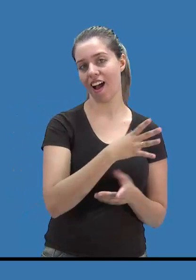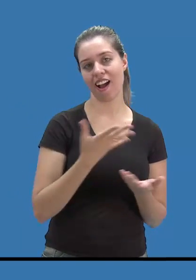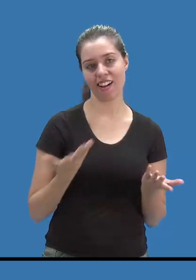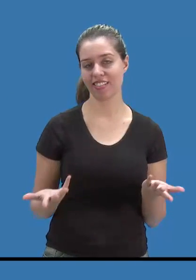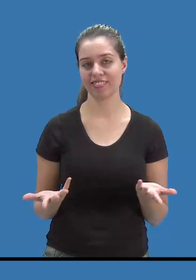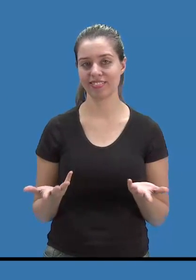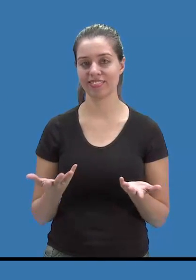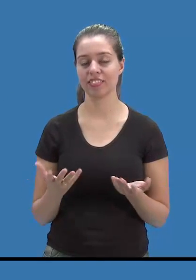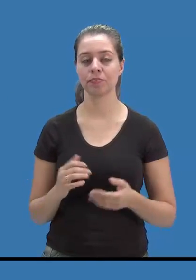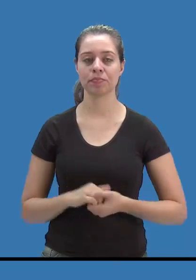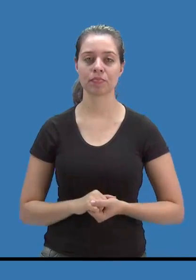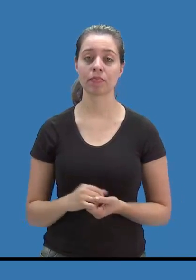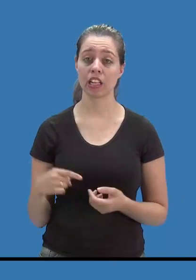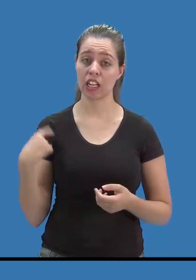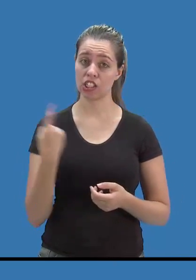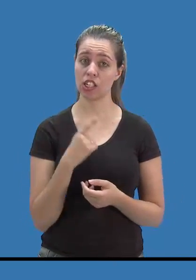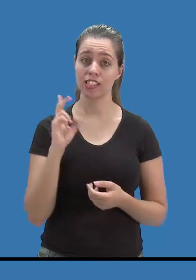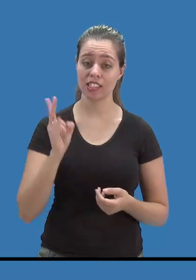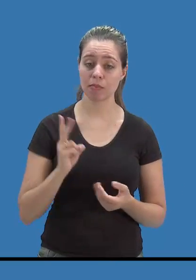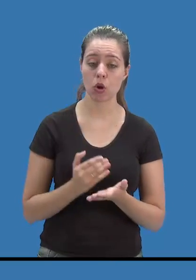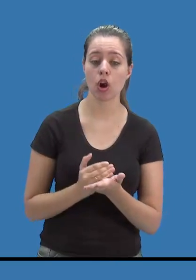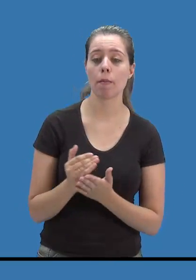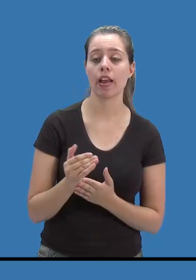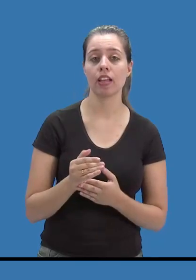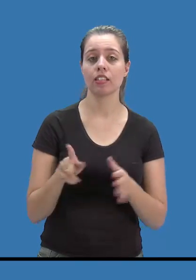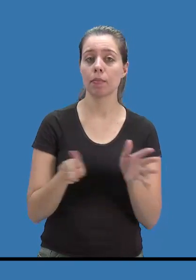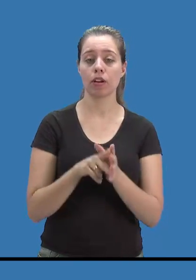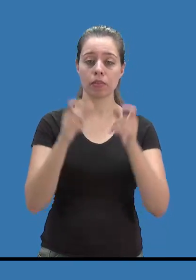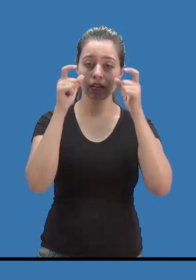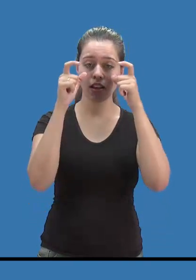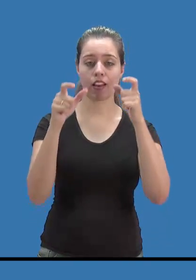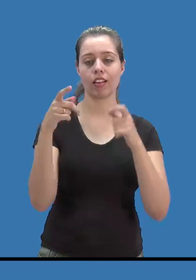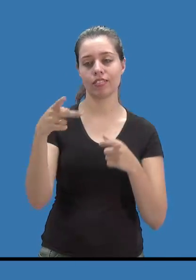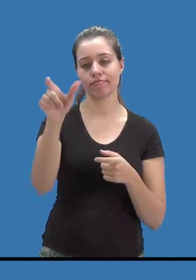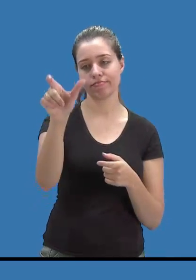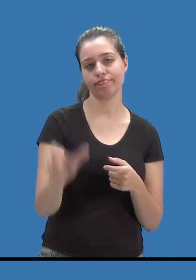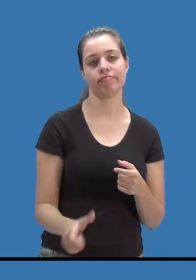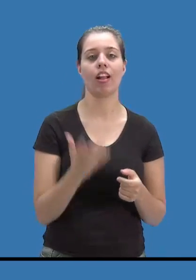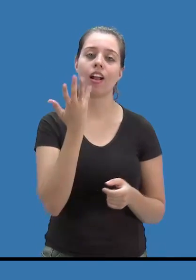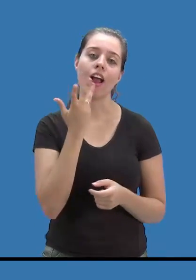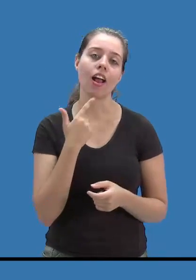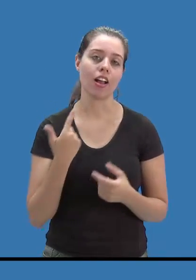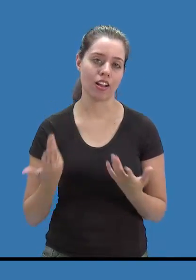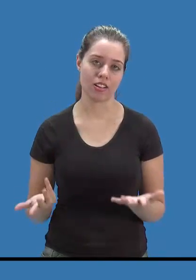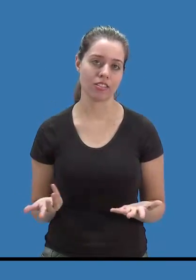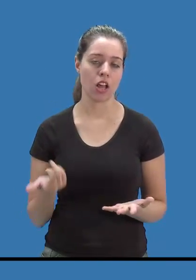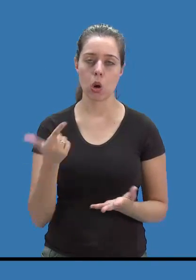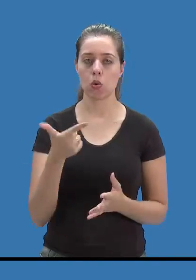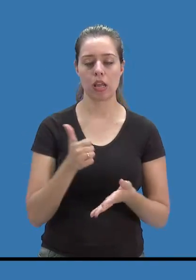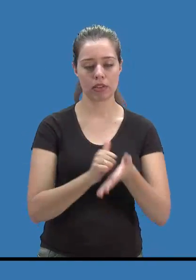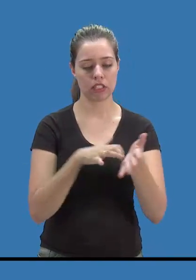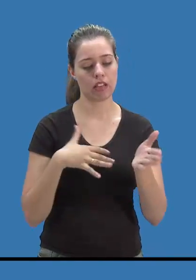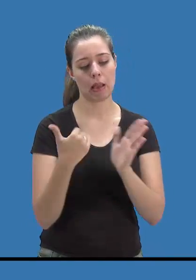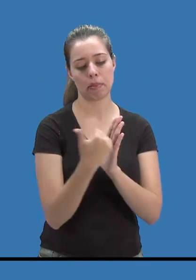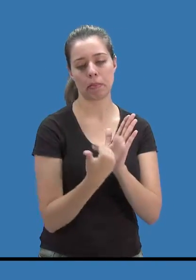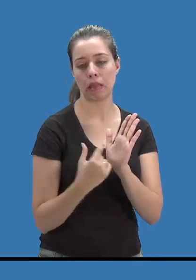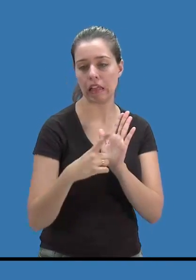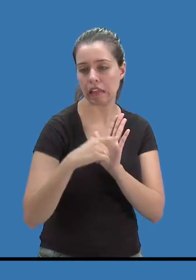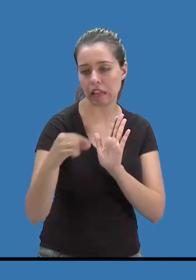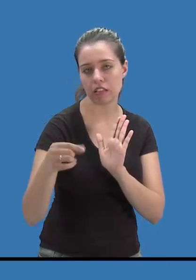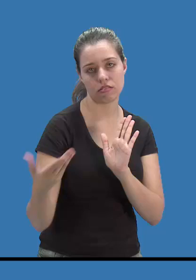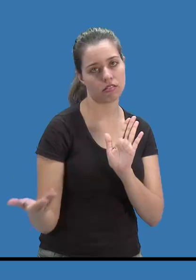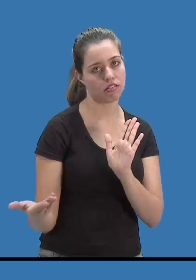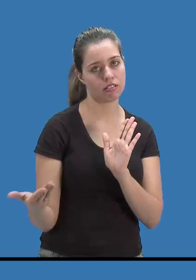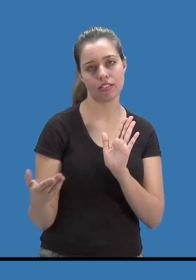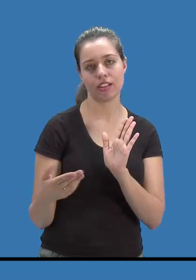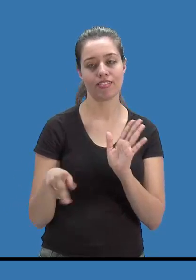sempre parte do interesse da criança, nós não temos uma lista de atividade, ele escolhe, não.